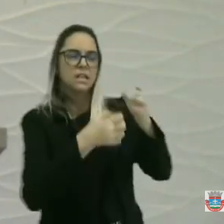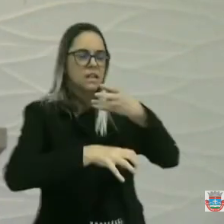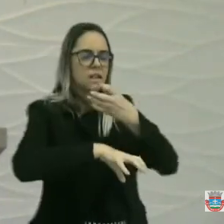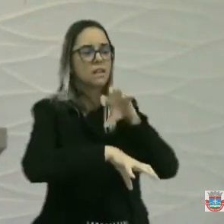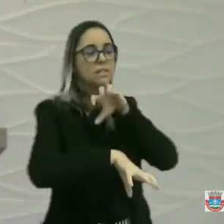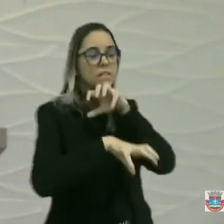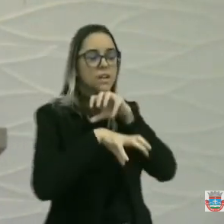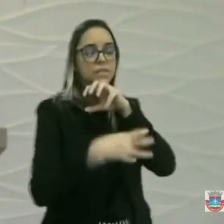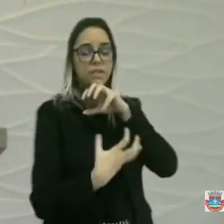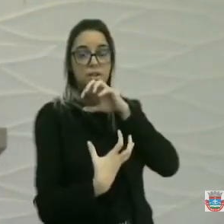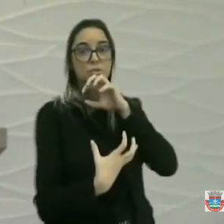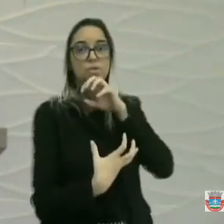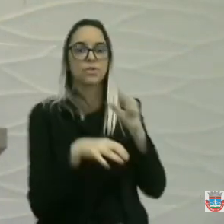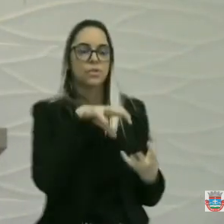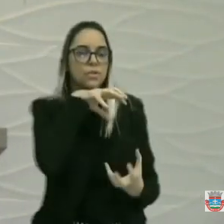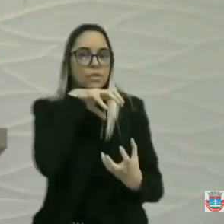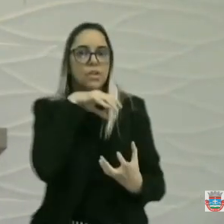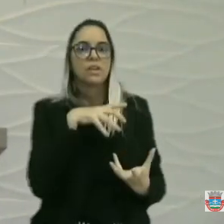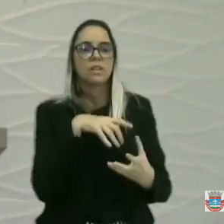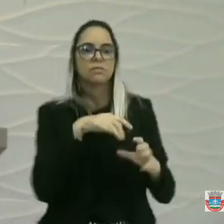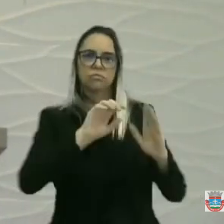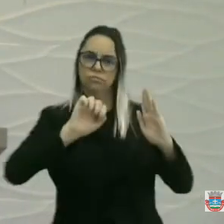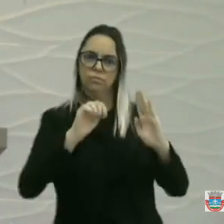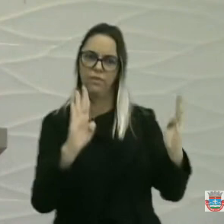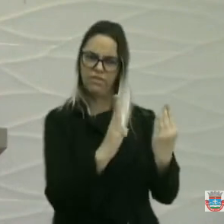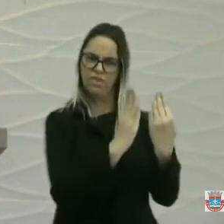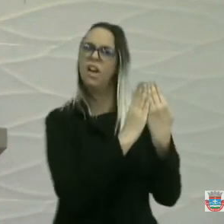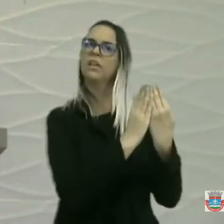Aquele centro de convivência dos idosos de São Bento.